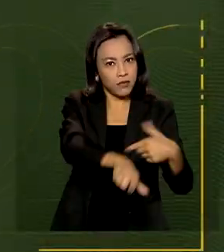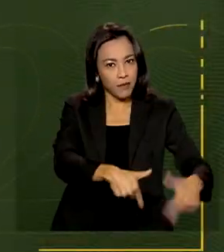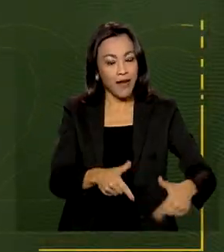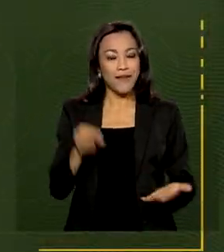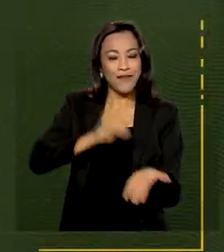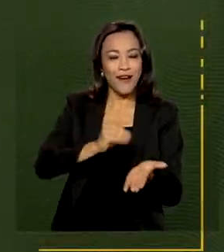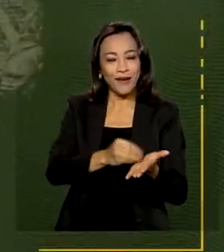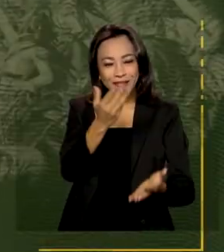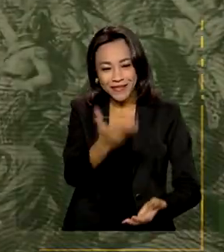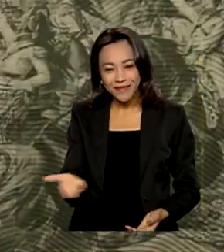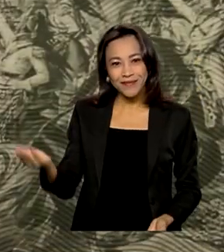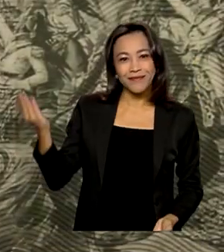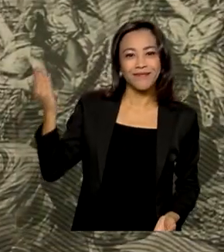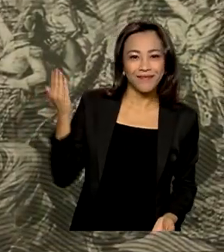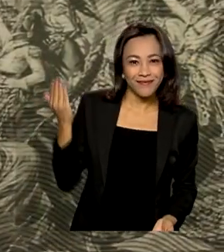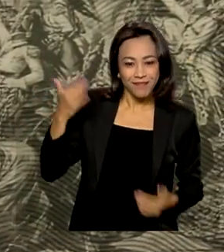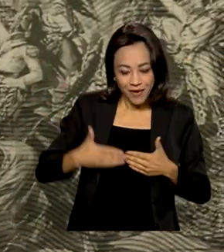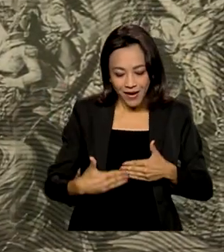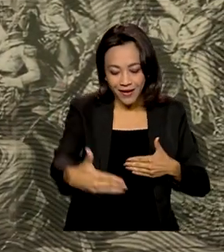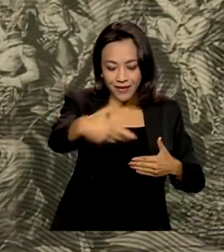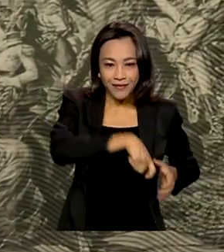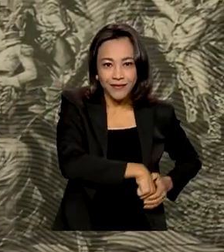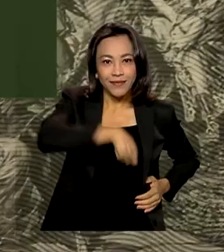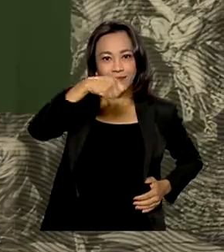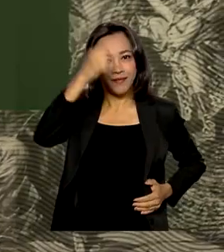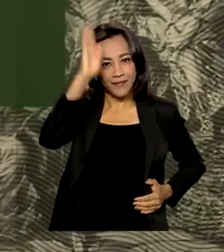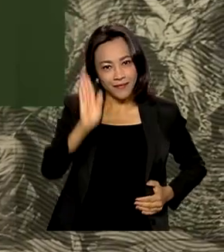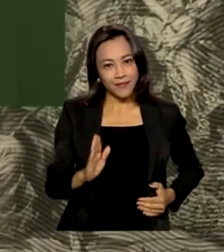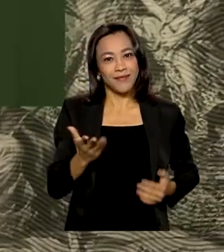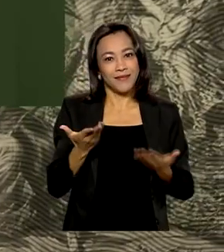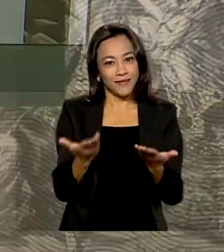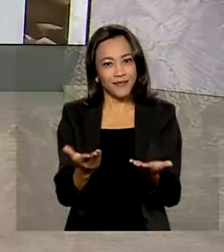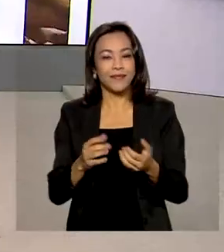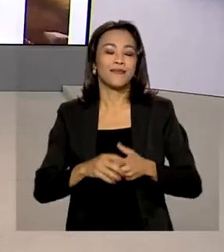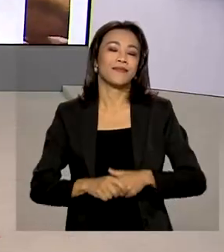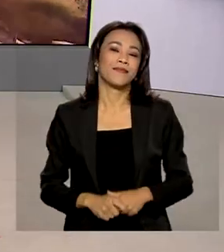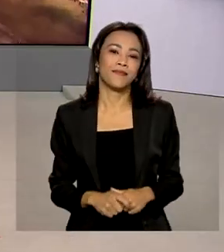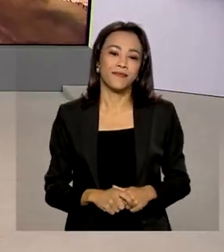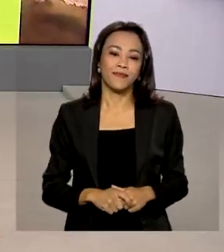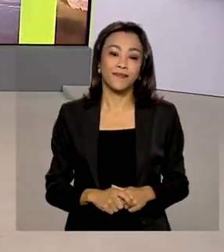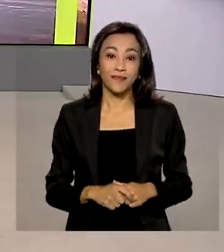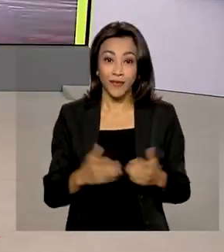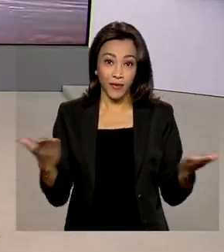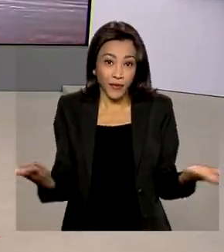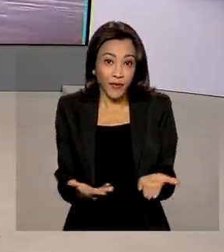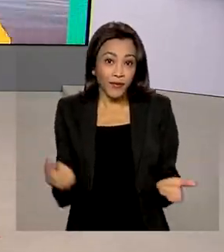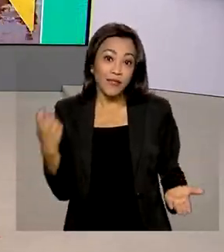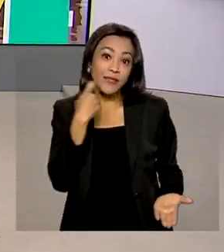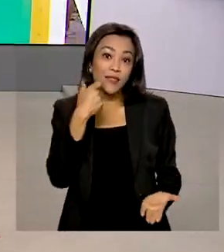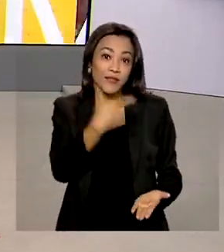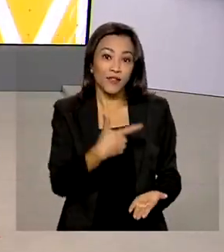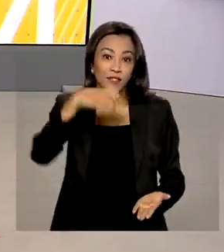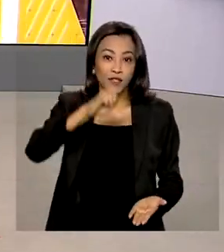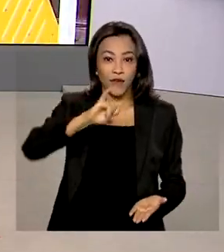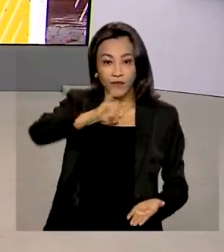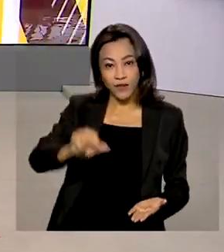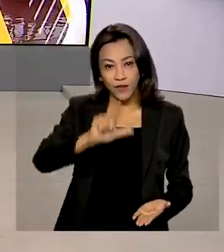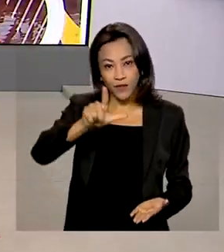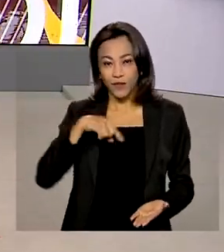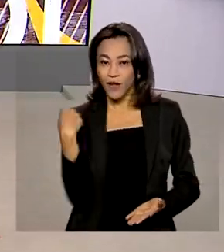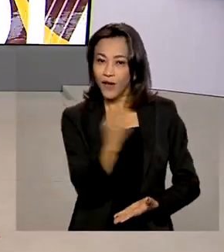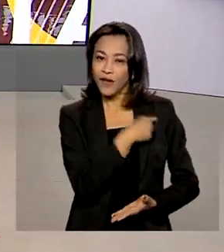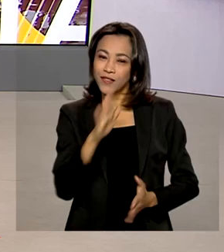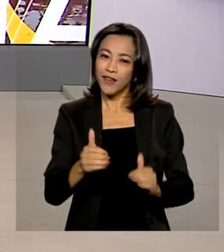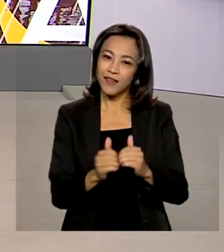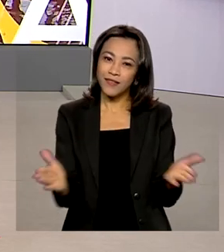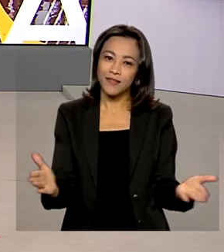40 dias para o bicentenário da independência do Brasil. Sexta-feira, 29 de julho. O Brasil em